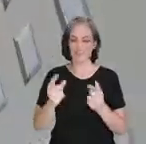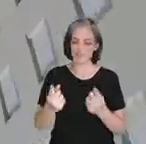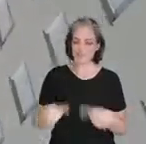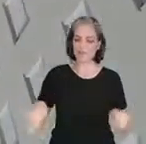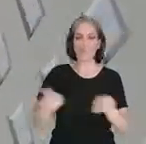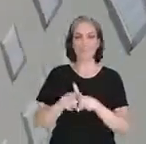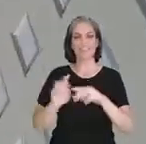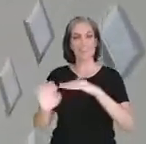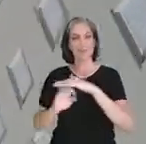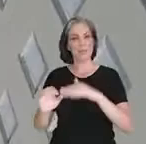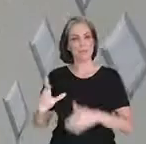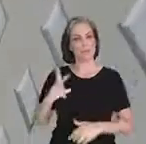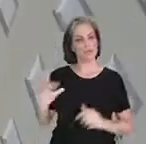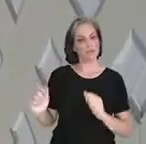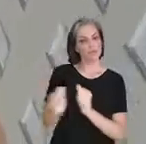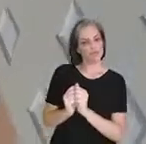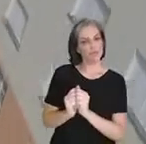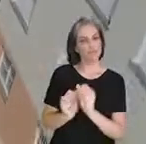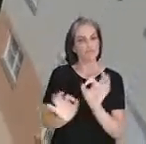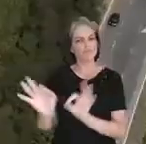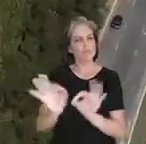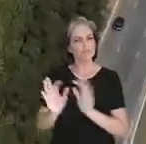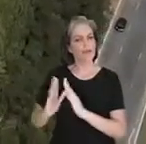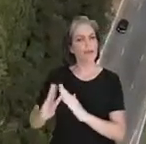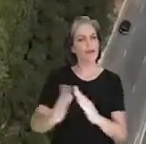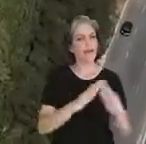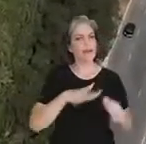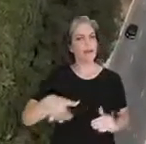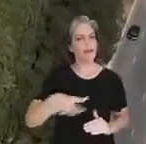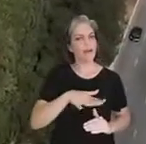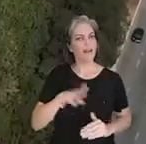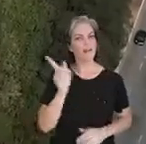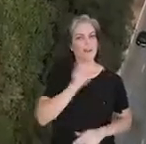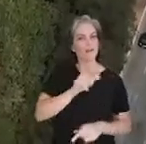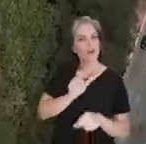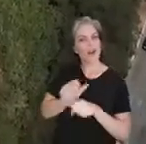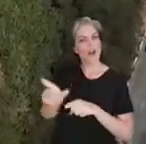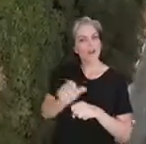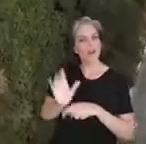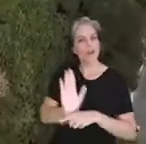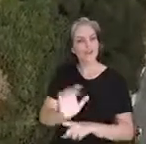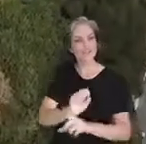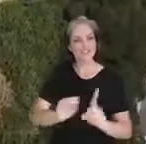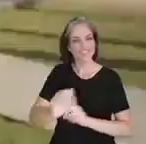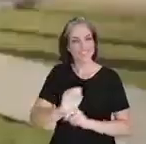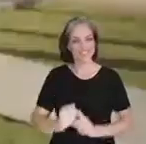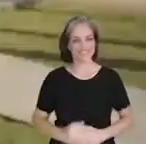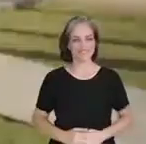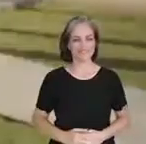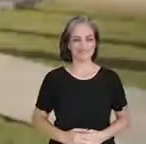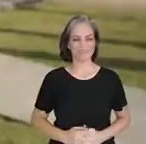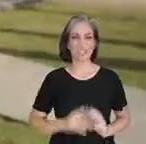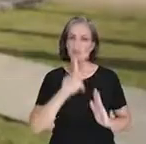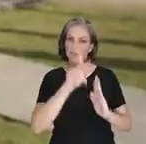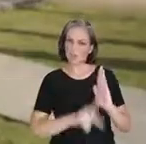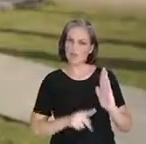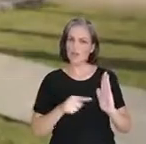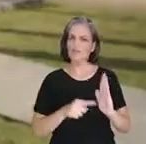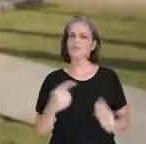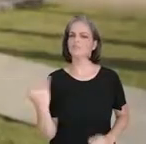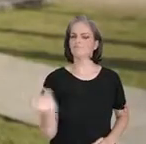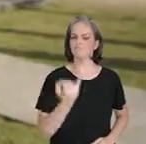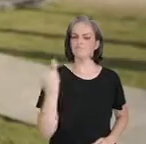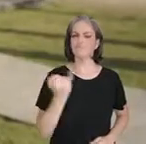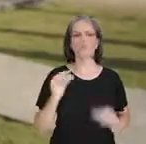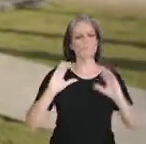de parceria público-privada para a produção de parque privado voltado à alocação social. Esse programa é um